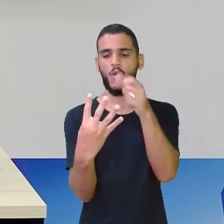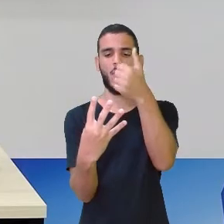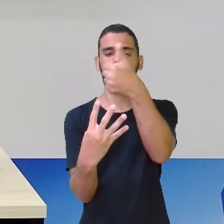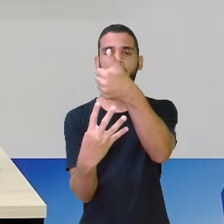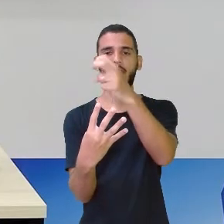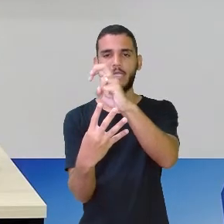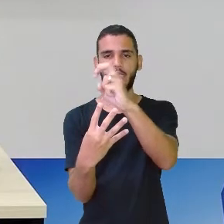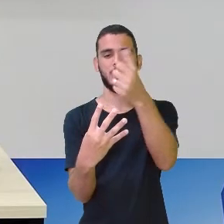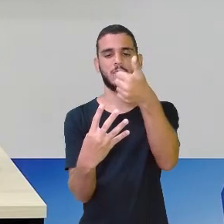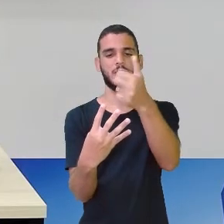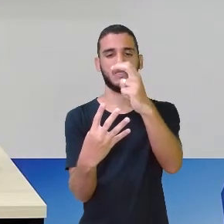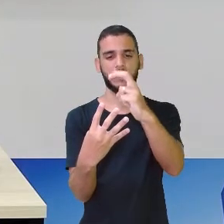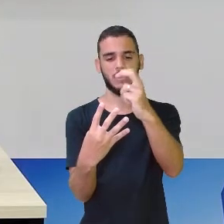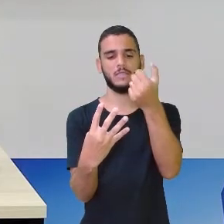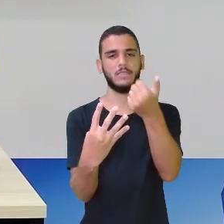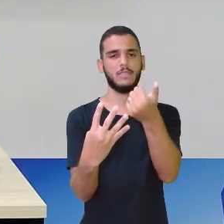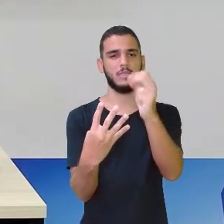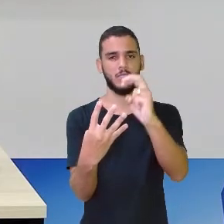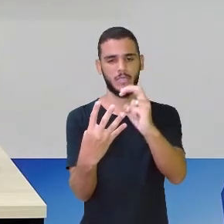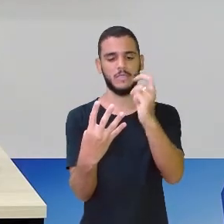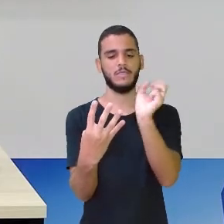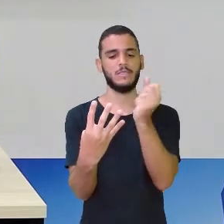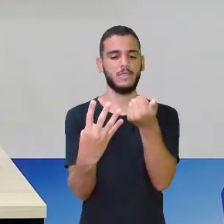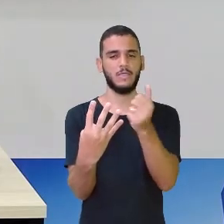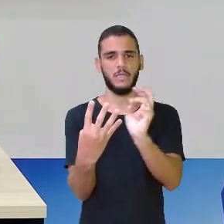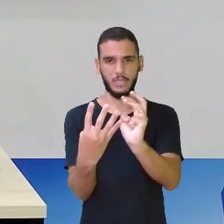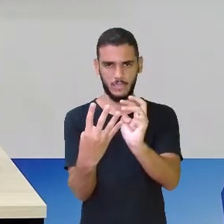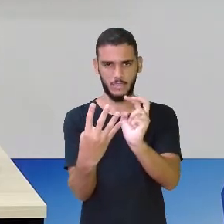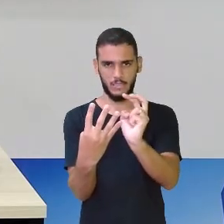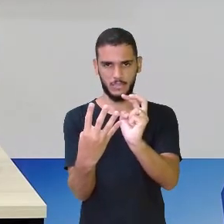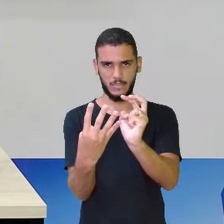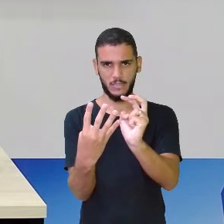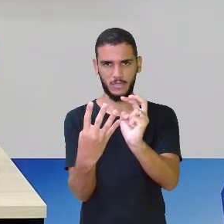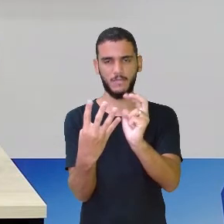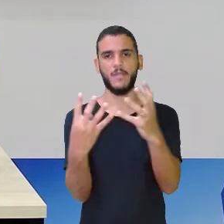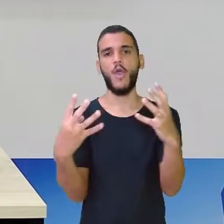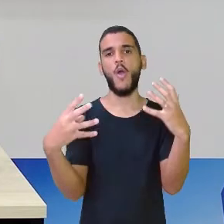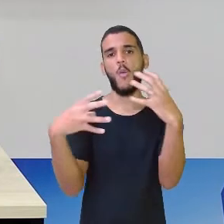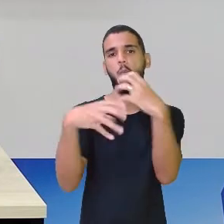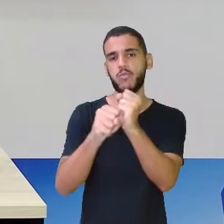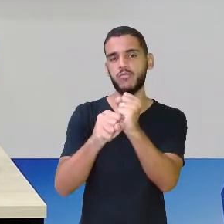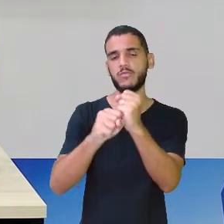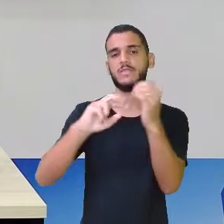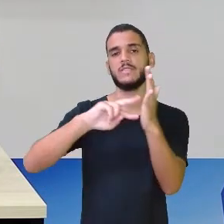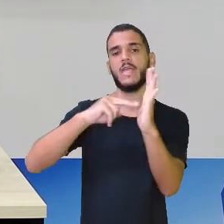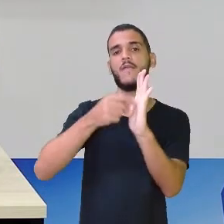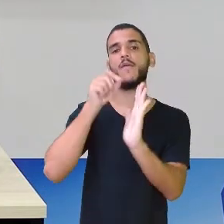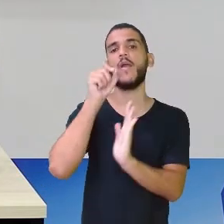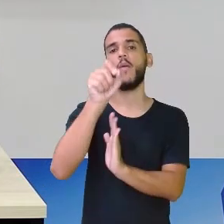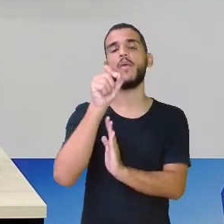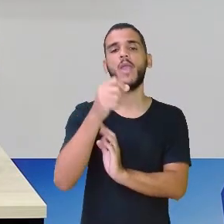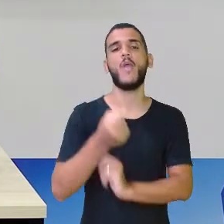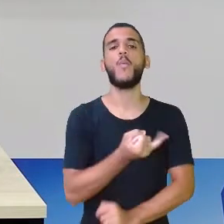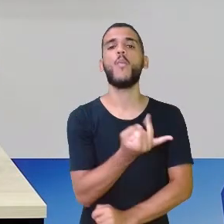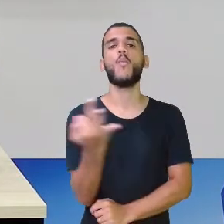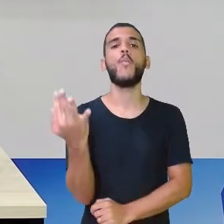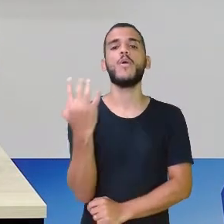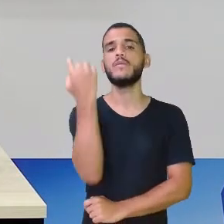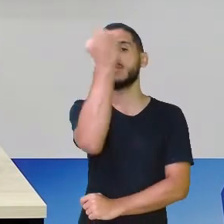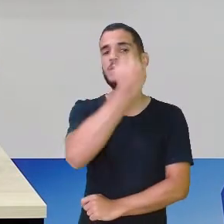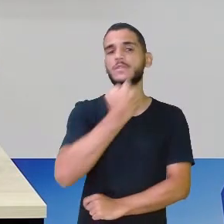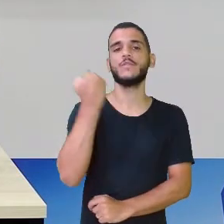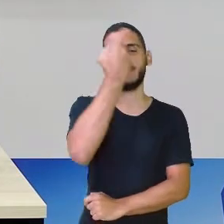está ligado se ele faz 4 paradas? 4 paradas de 15 minutos. Conta aí,